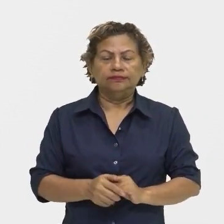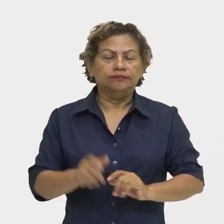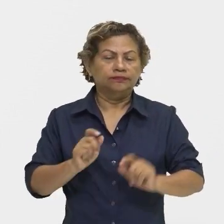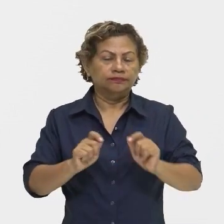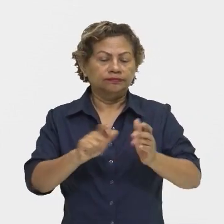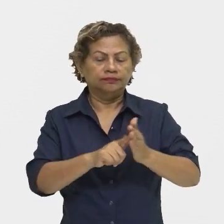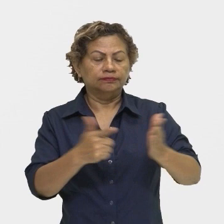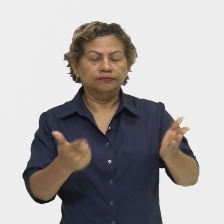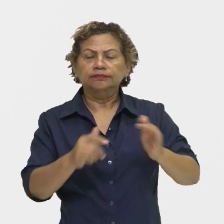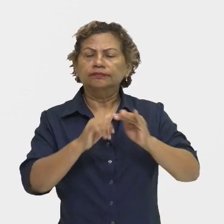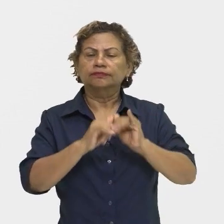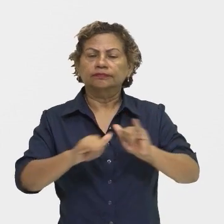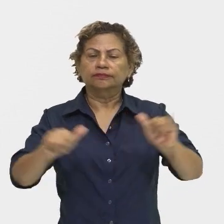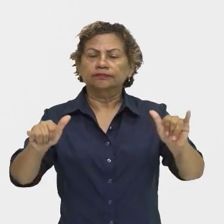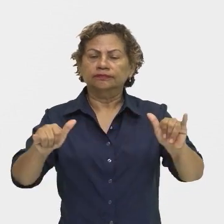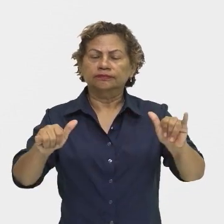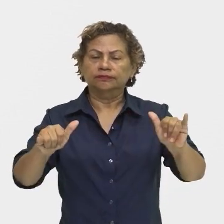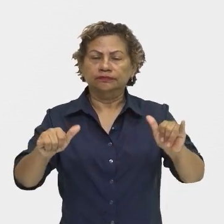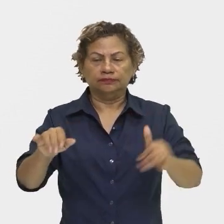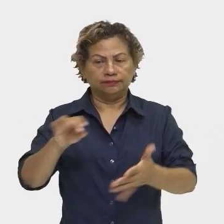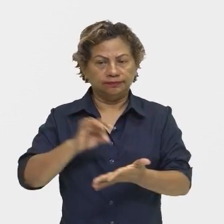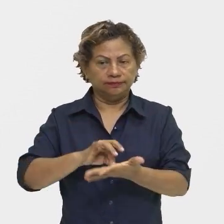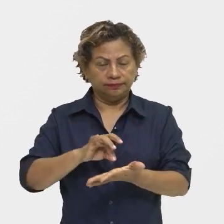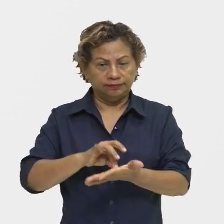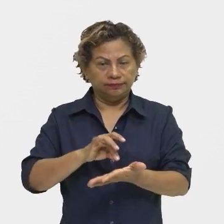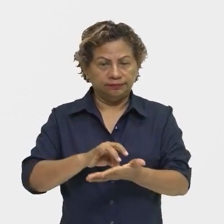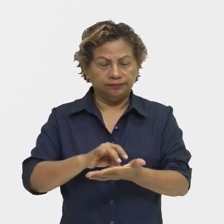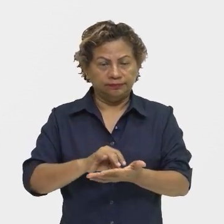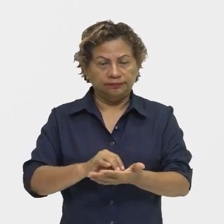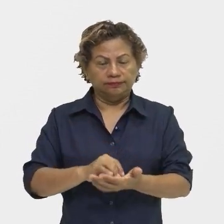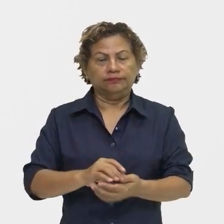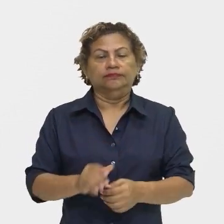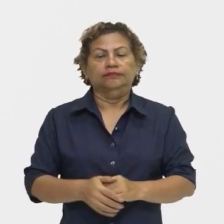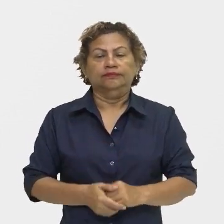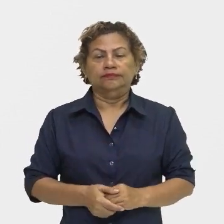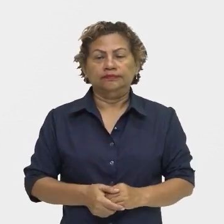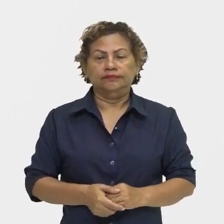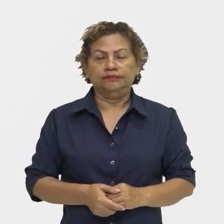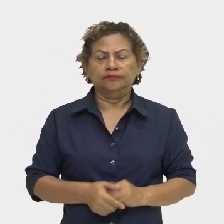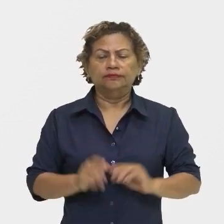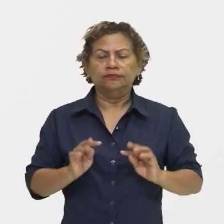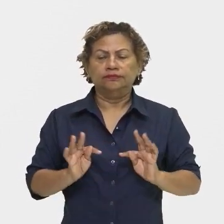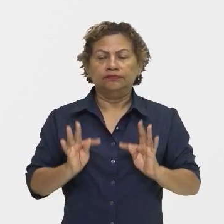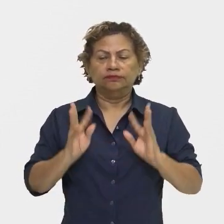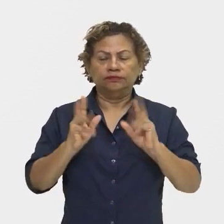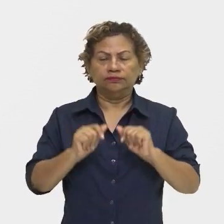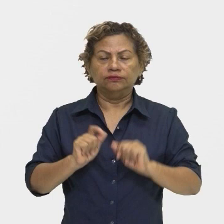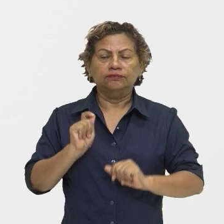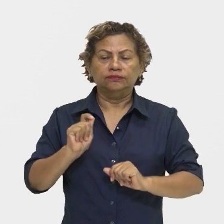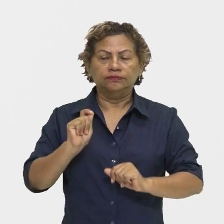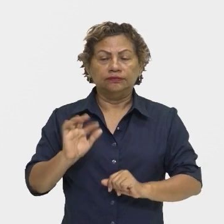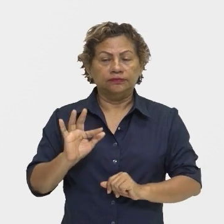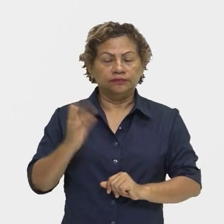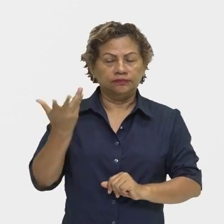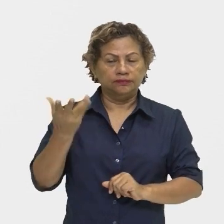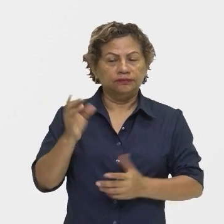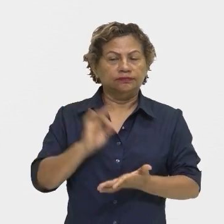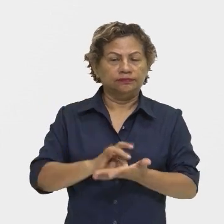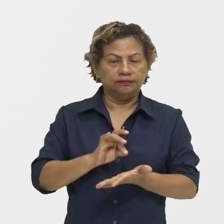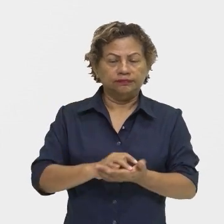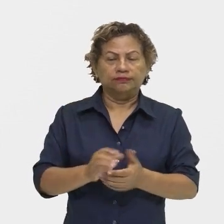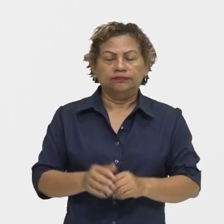a realidade, no caso, o texto jornalístico, aquilo que aconteceu na realidade, né? O texto